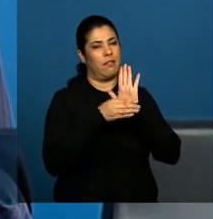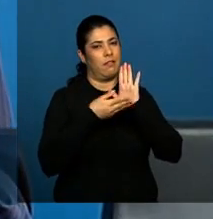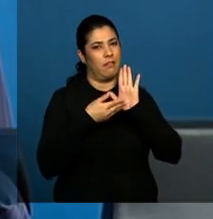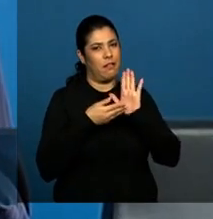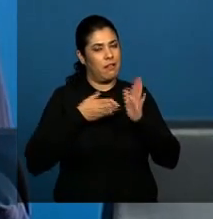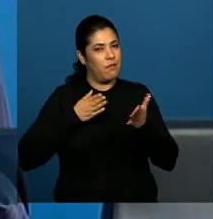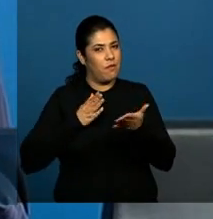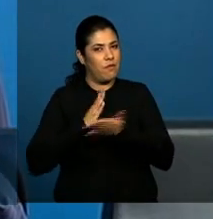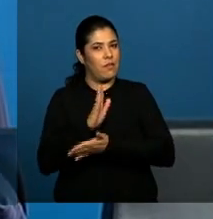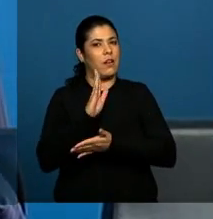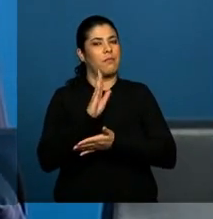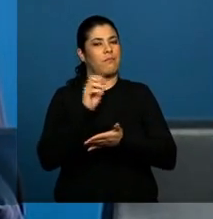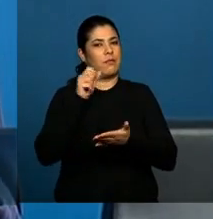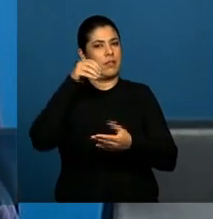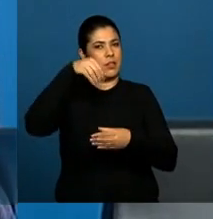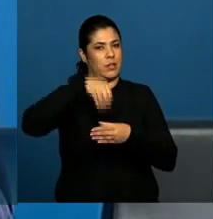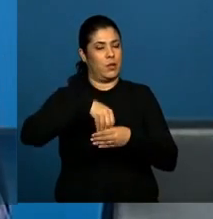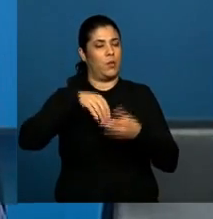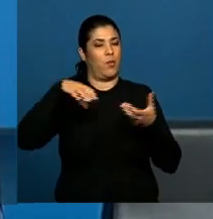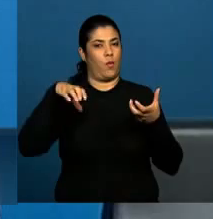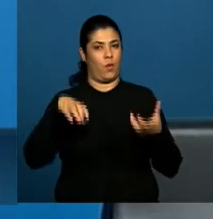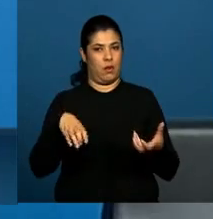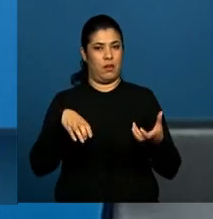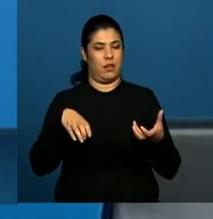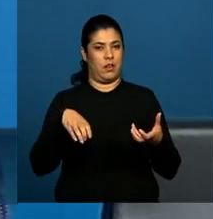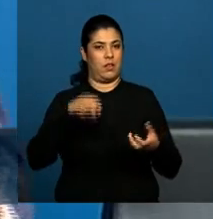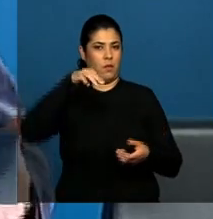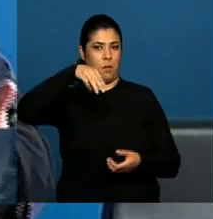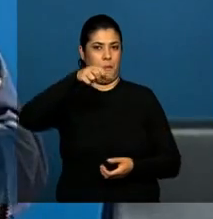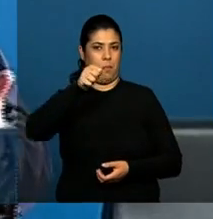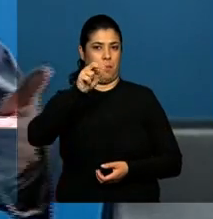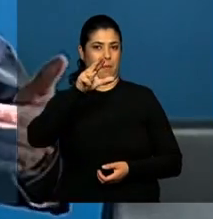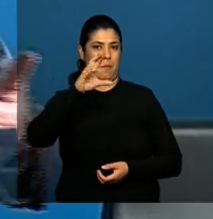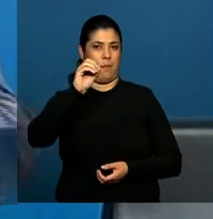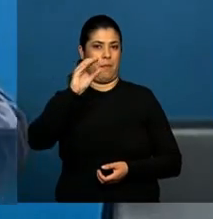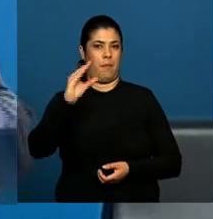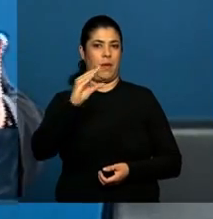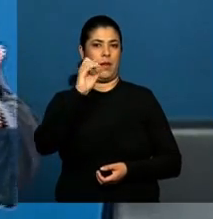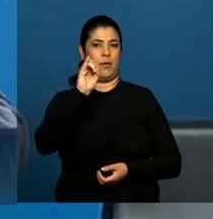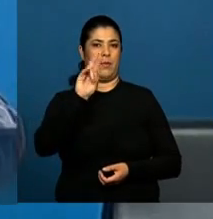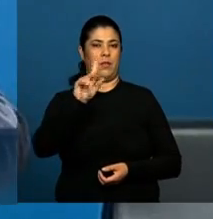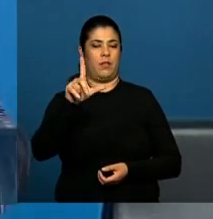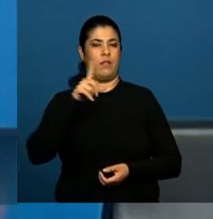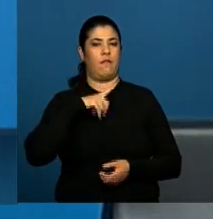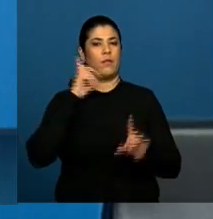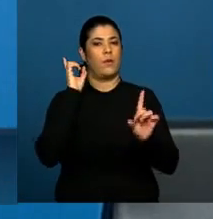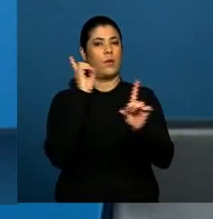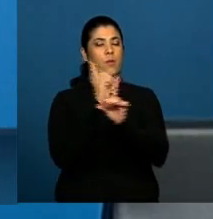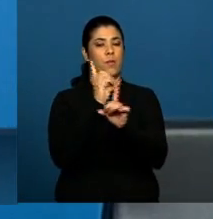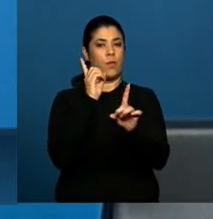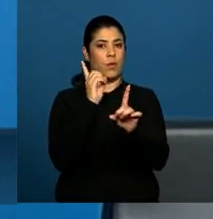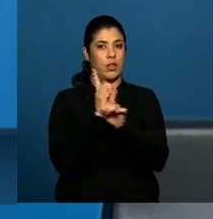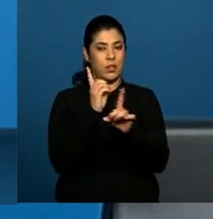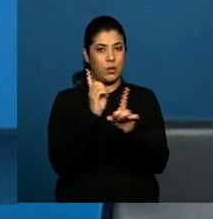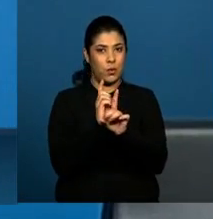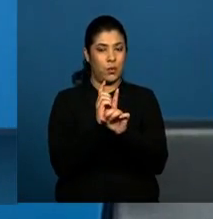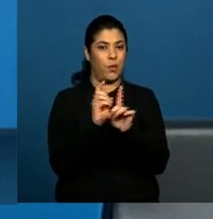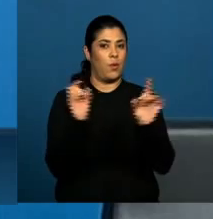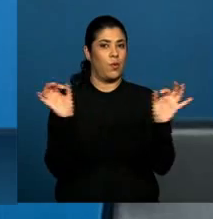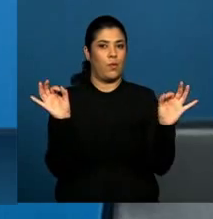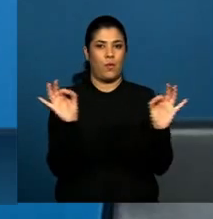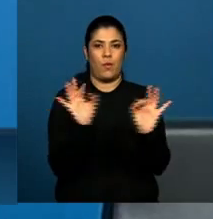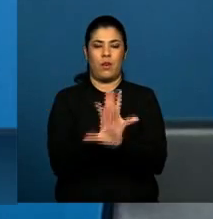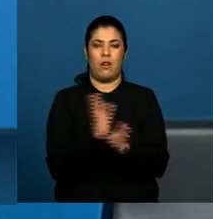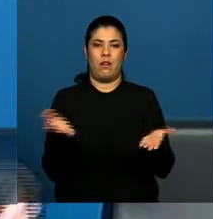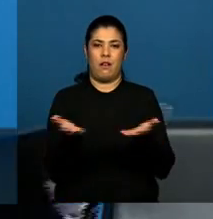aprovada pelo Congresso do Marco Civil e que encontra o seu desfecho na abertura dessa consulta pública